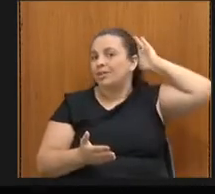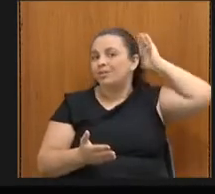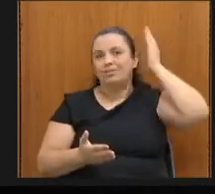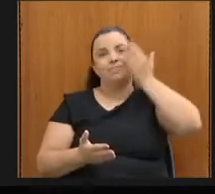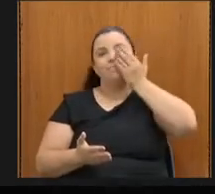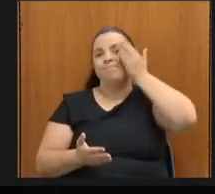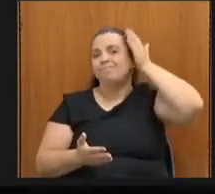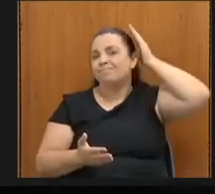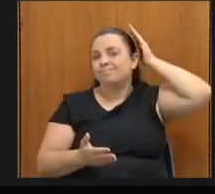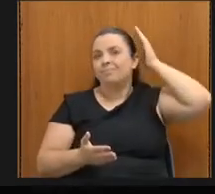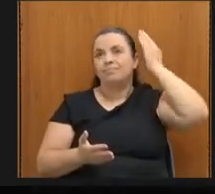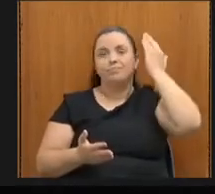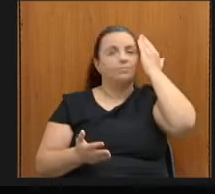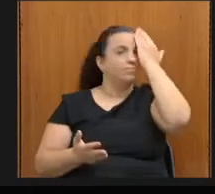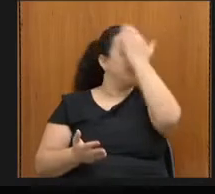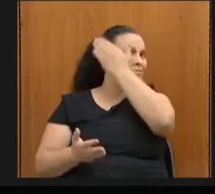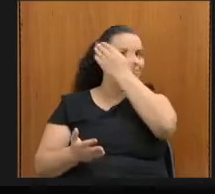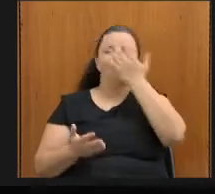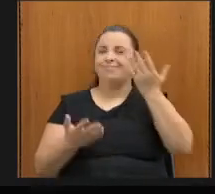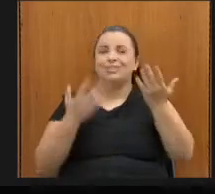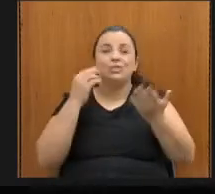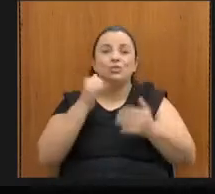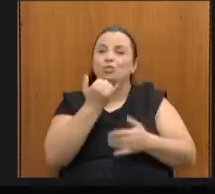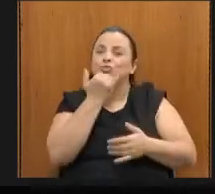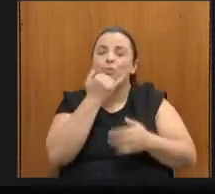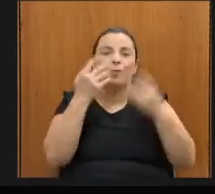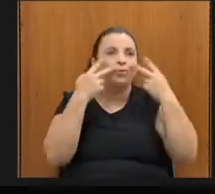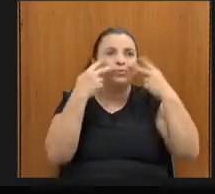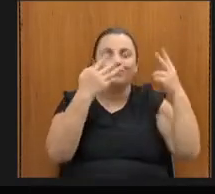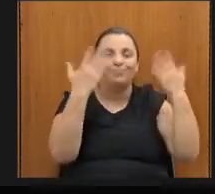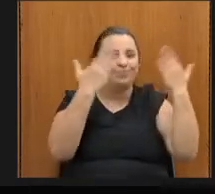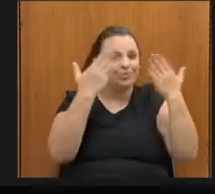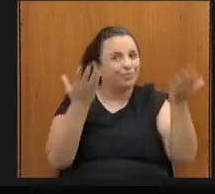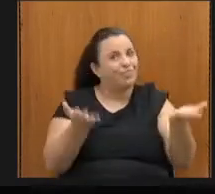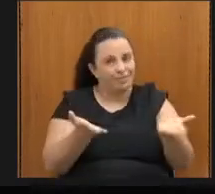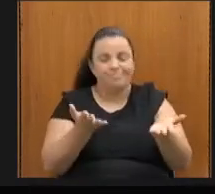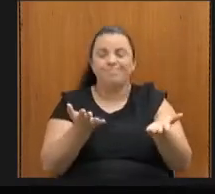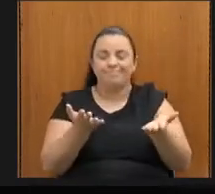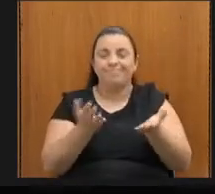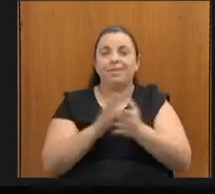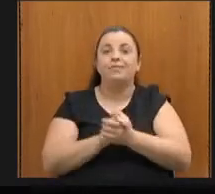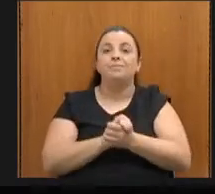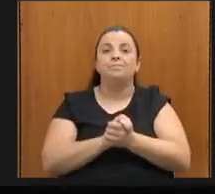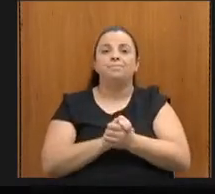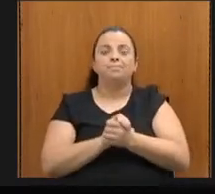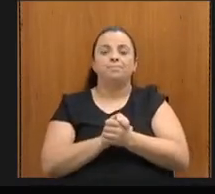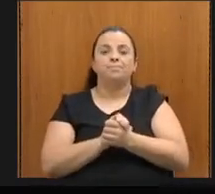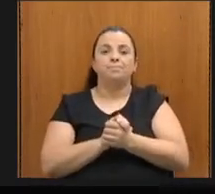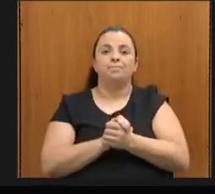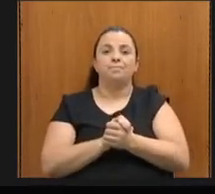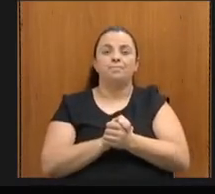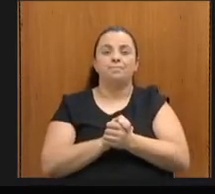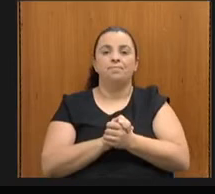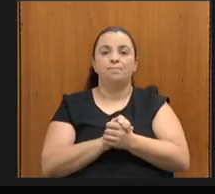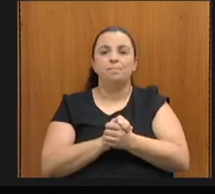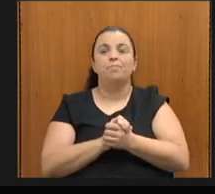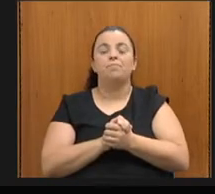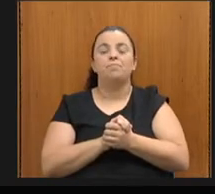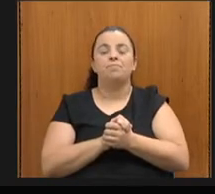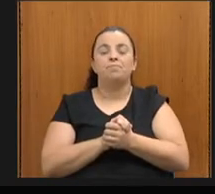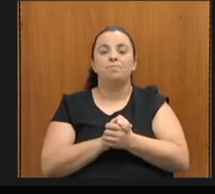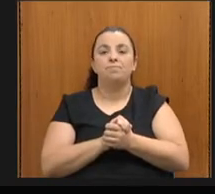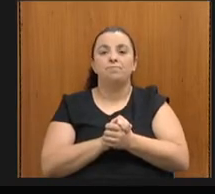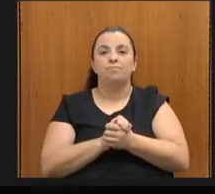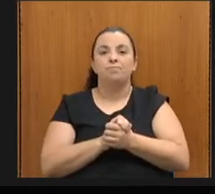Falando de acessibilidade, falando de direitos, a gente sabe que a legislação brasileira é muito extensa e muito